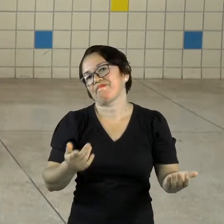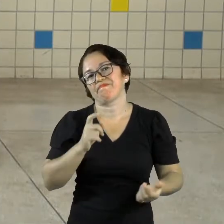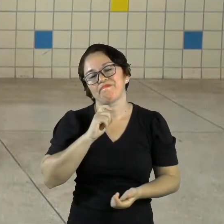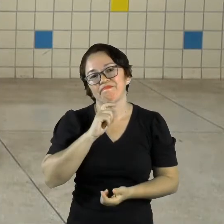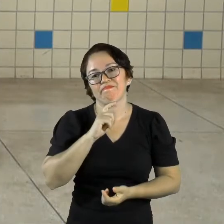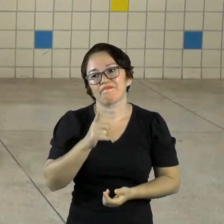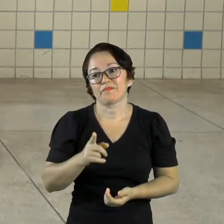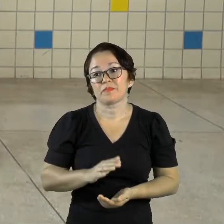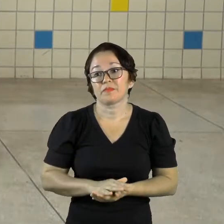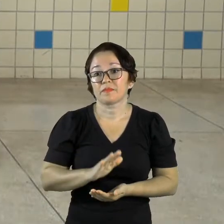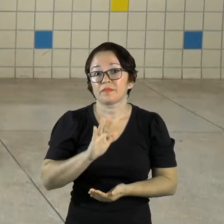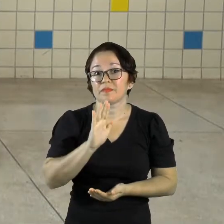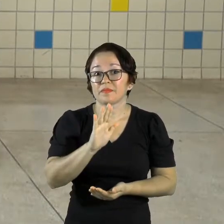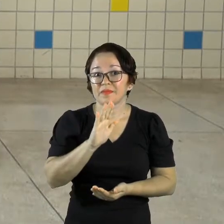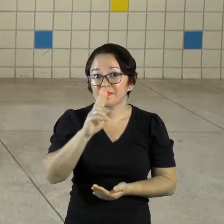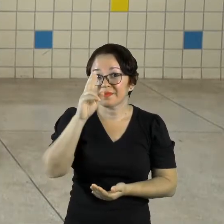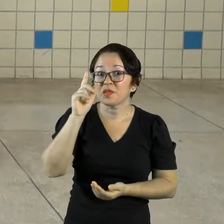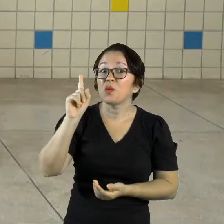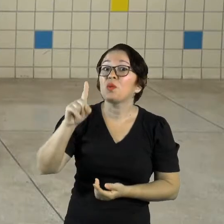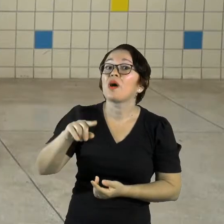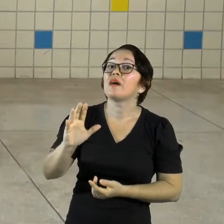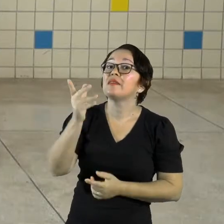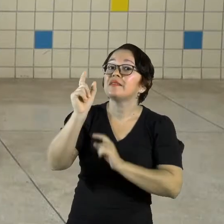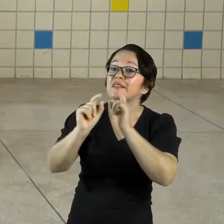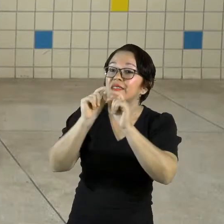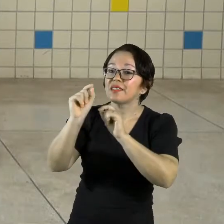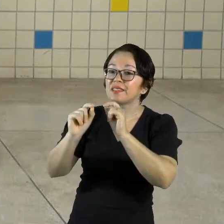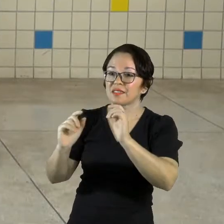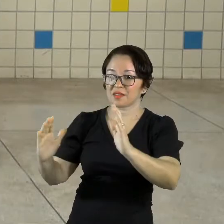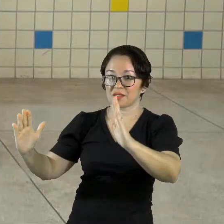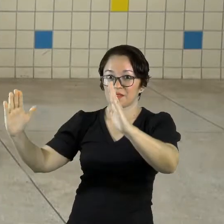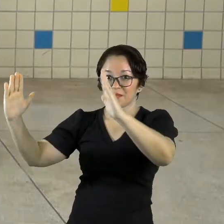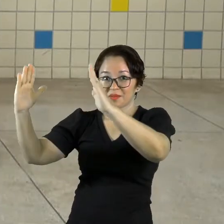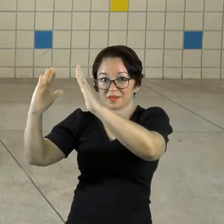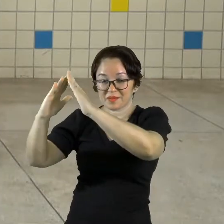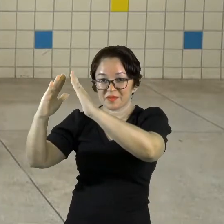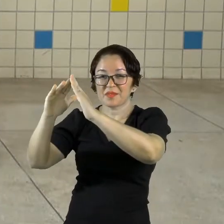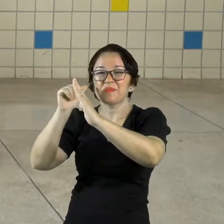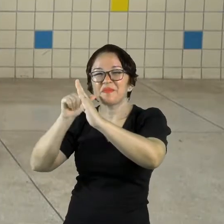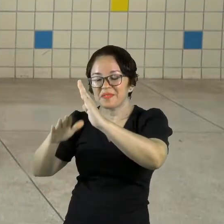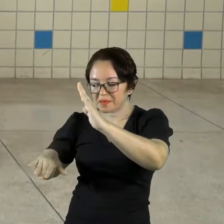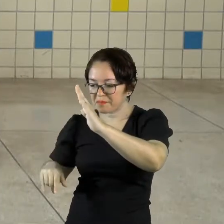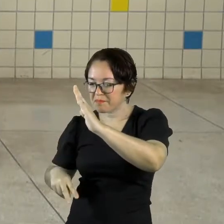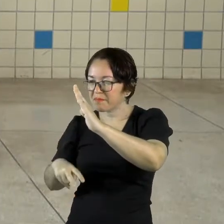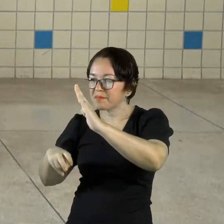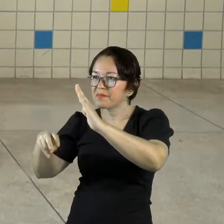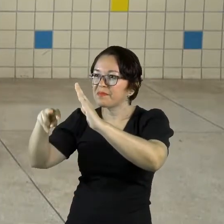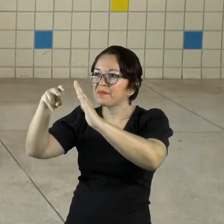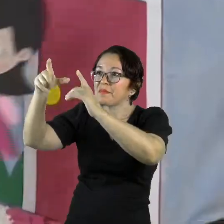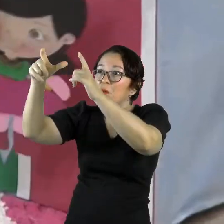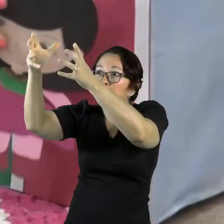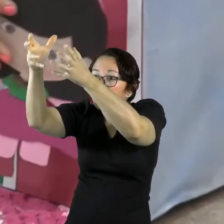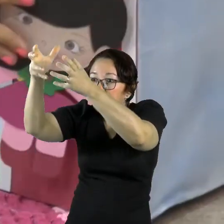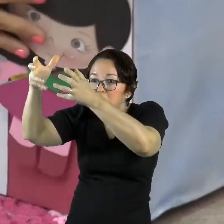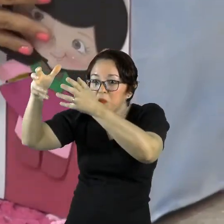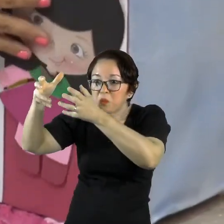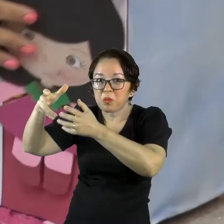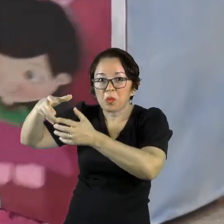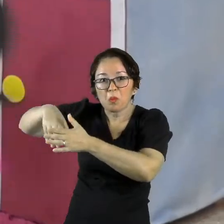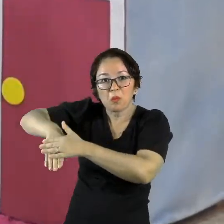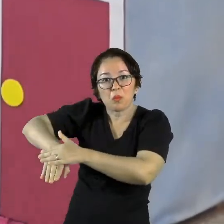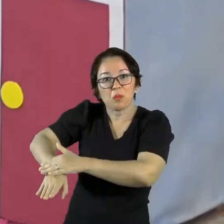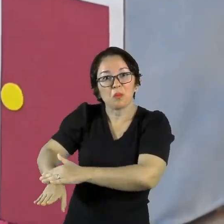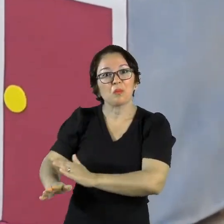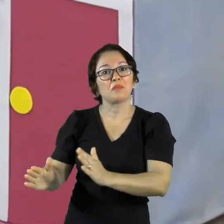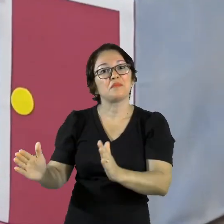menina entrou na casa, pegou o bolo e levou lá para dentro da casa.